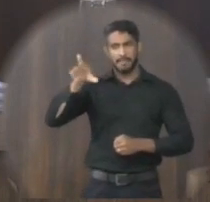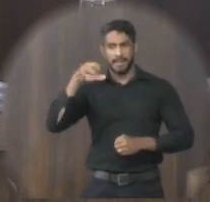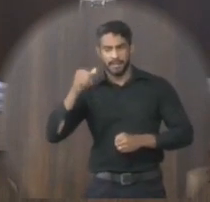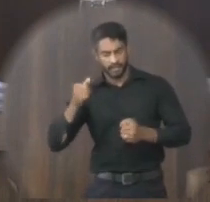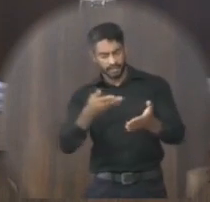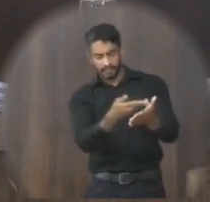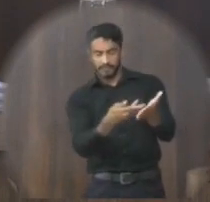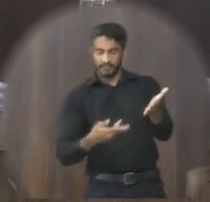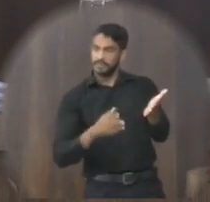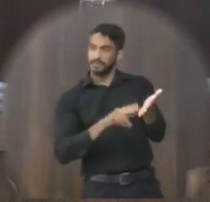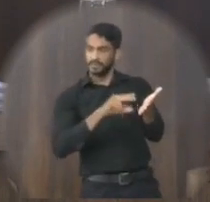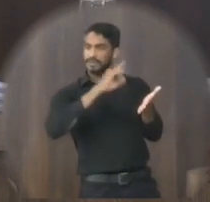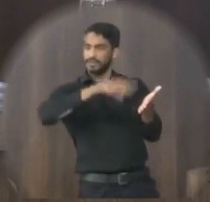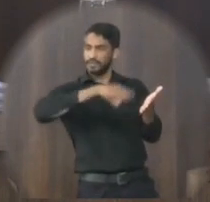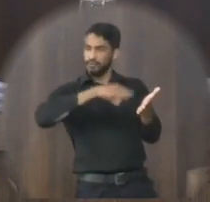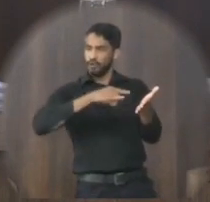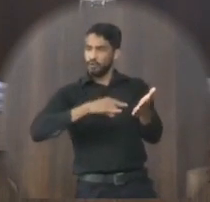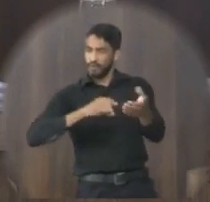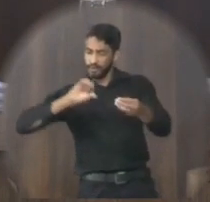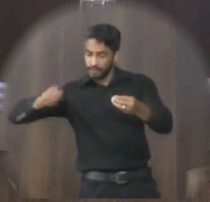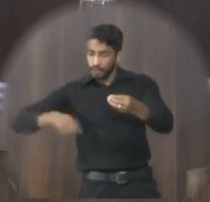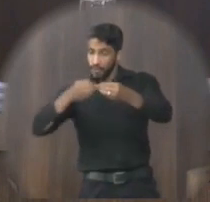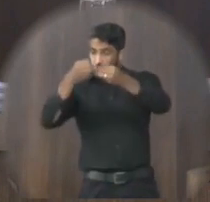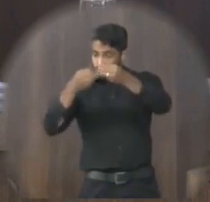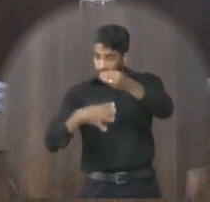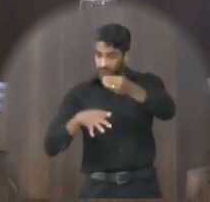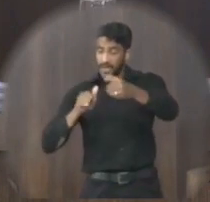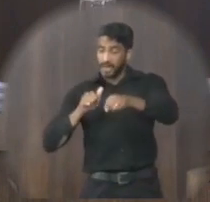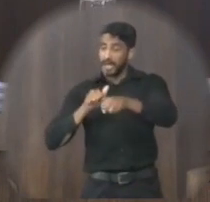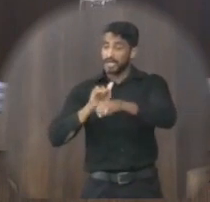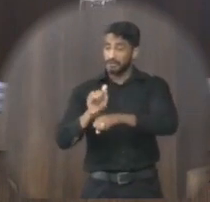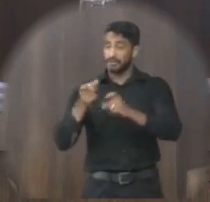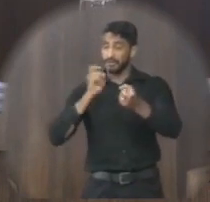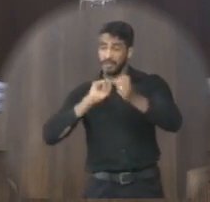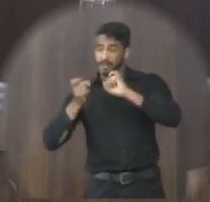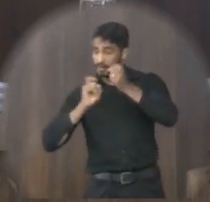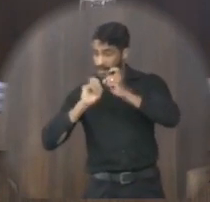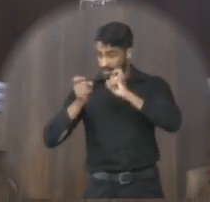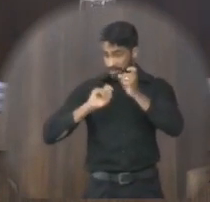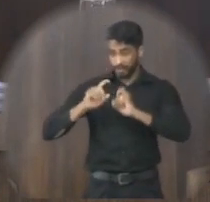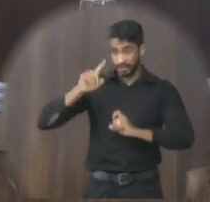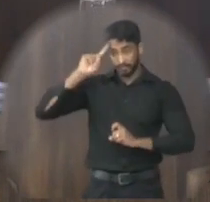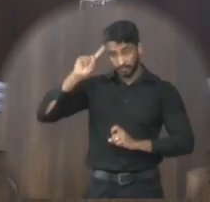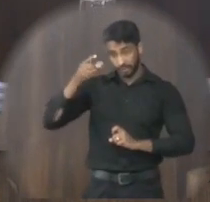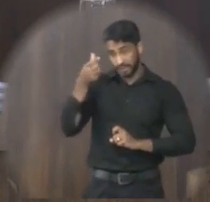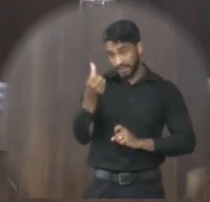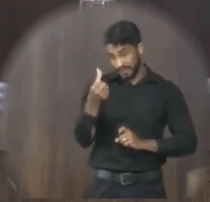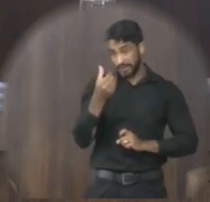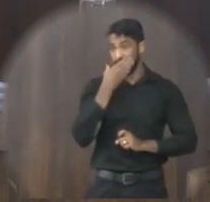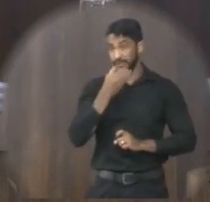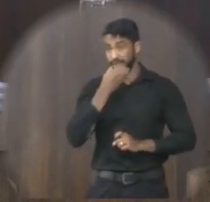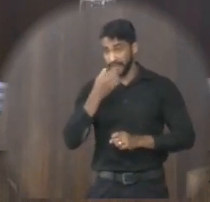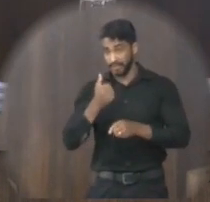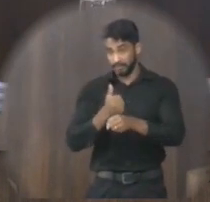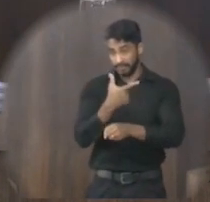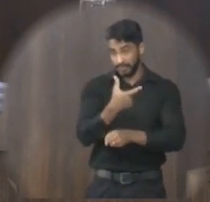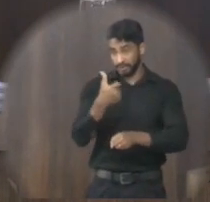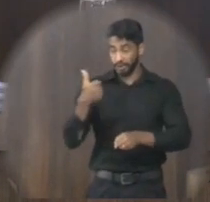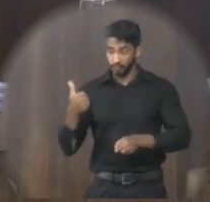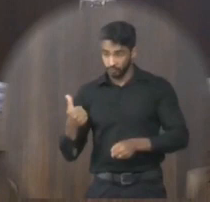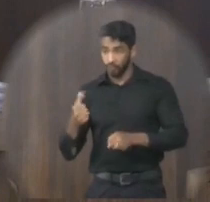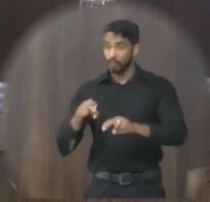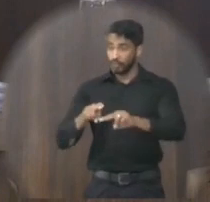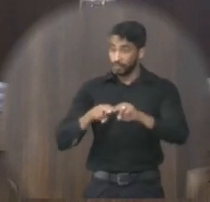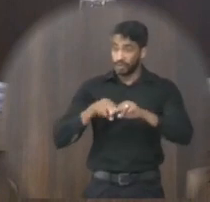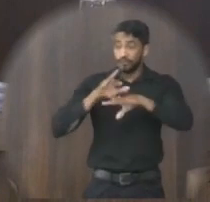Vem por meio deste instrumento Justificar sua ausência na reunião ordinária Deste dia 6 de dezembro do corrente ano Por